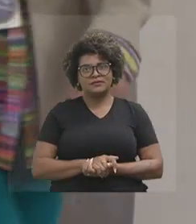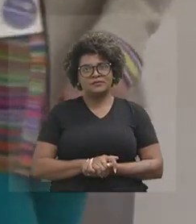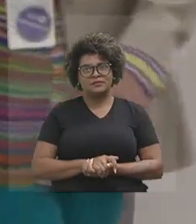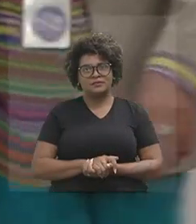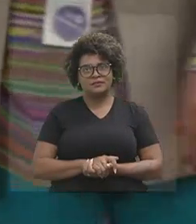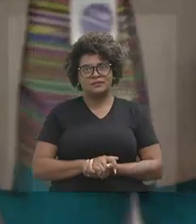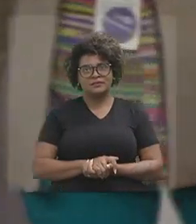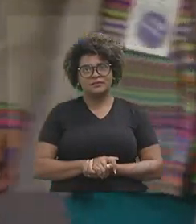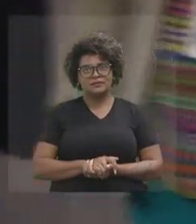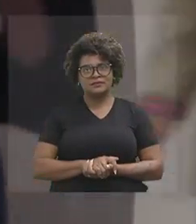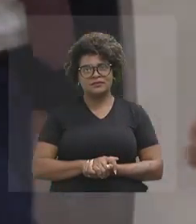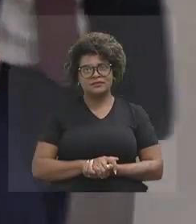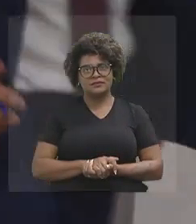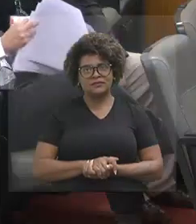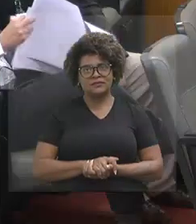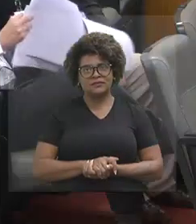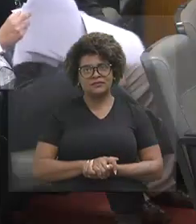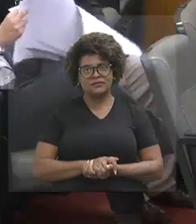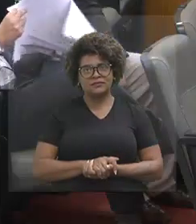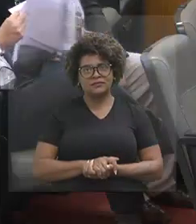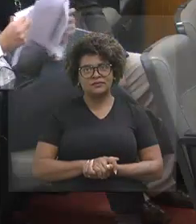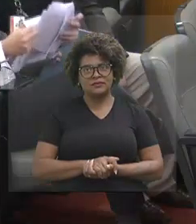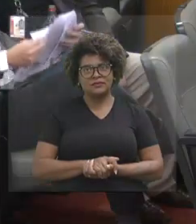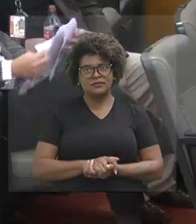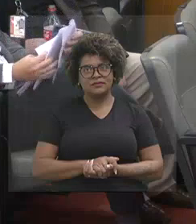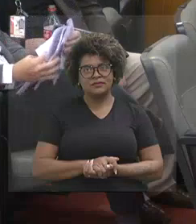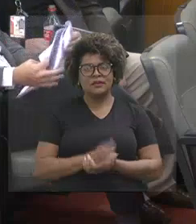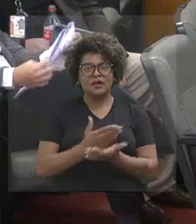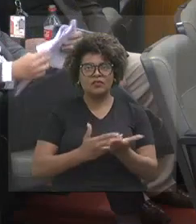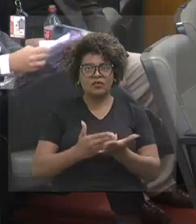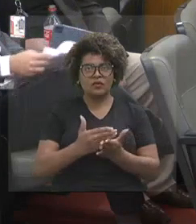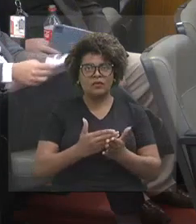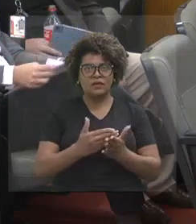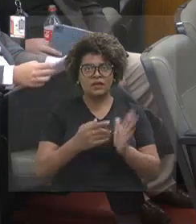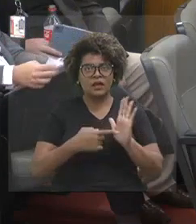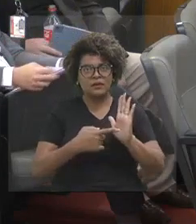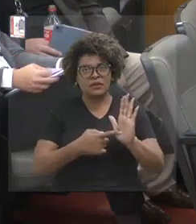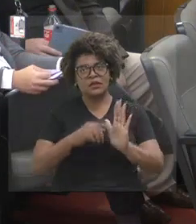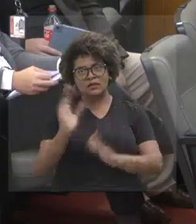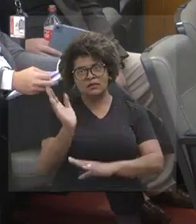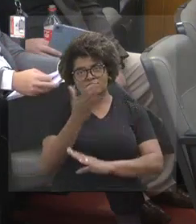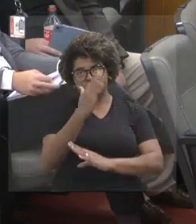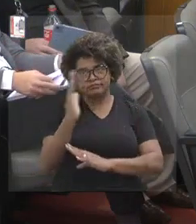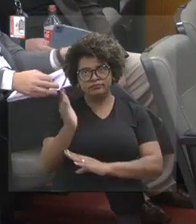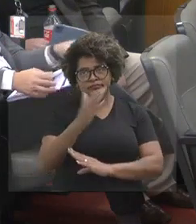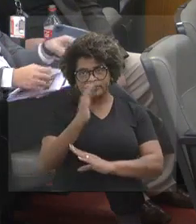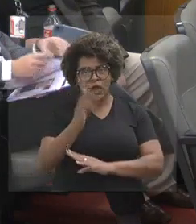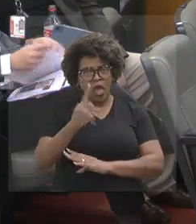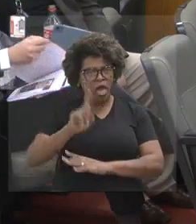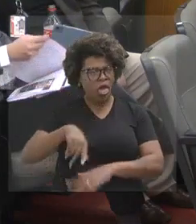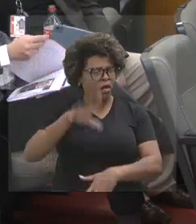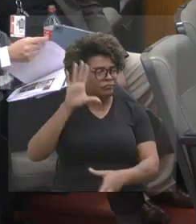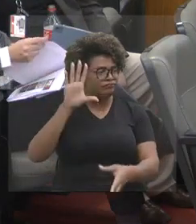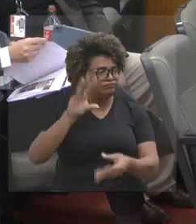Eu vou entrar na apresentação, é uma apresentação até bem sucinta,